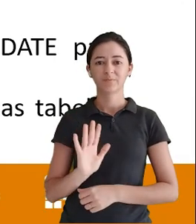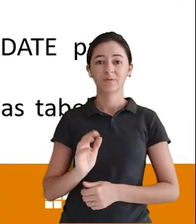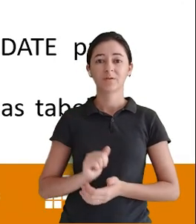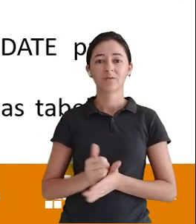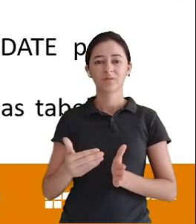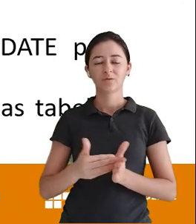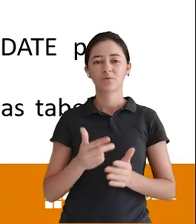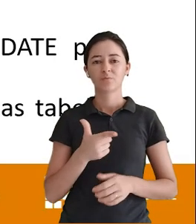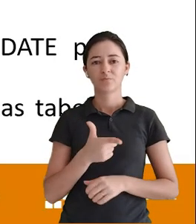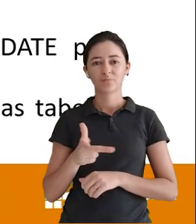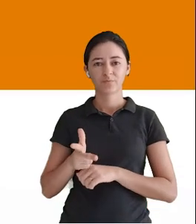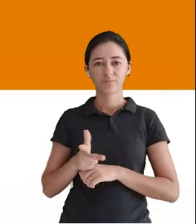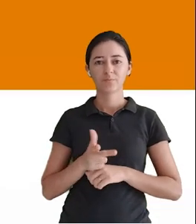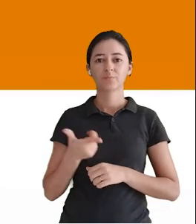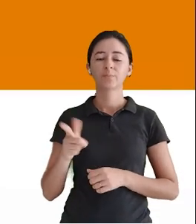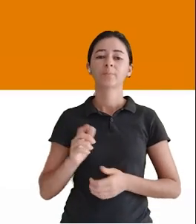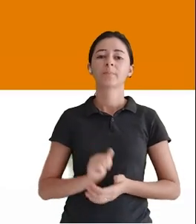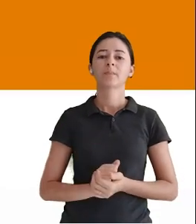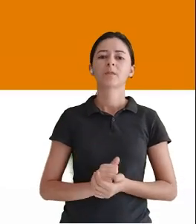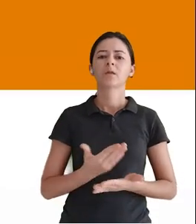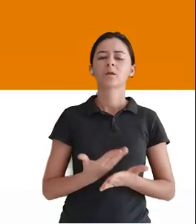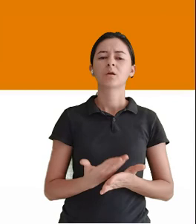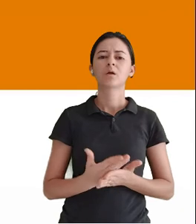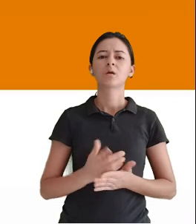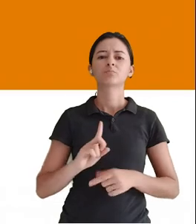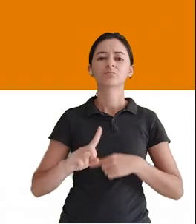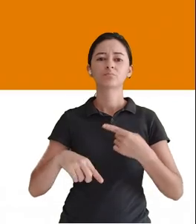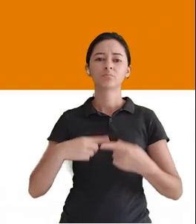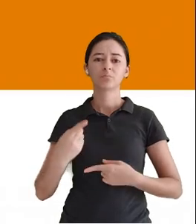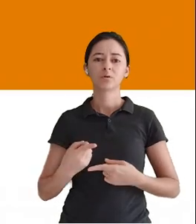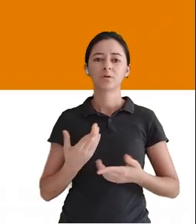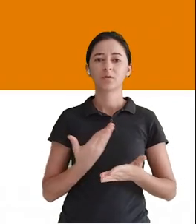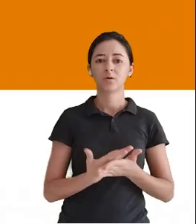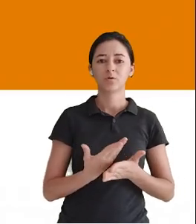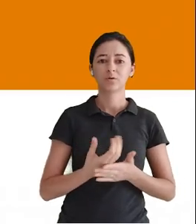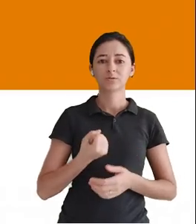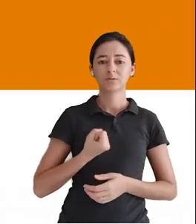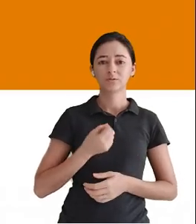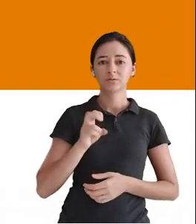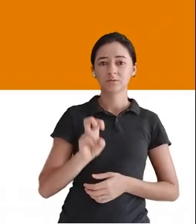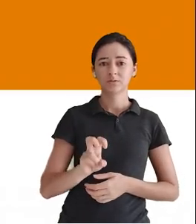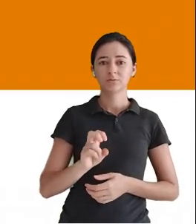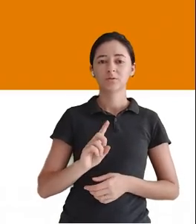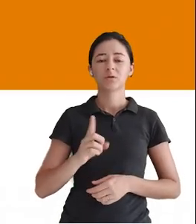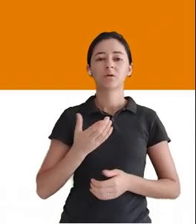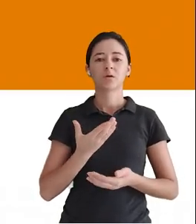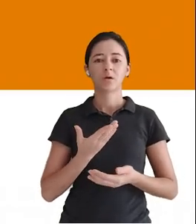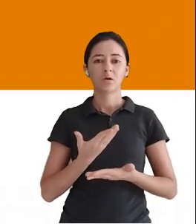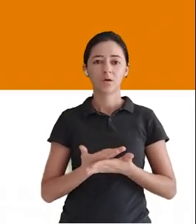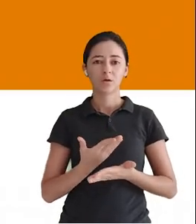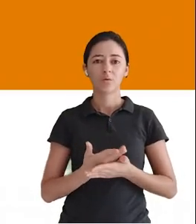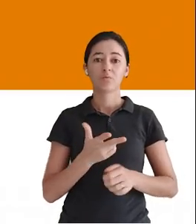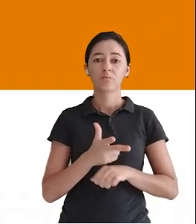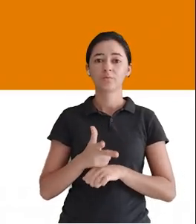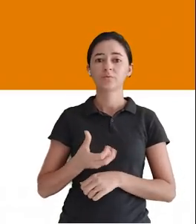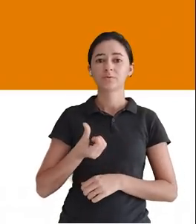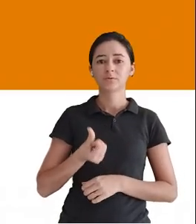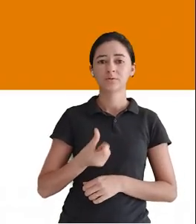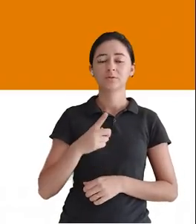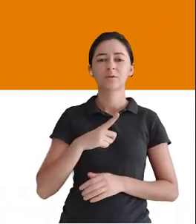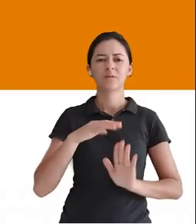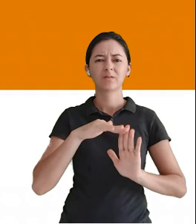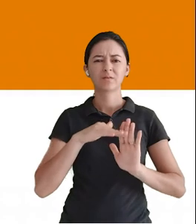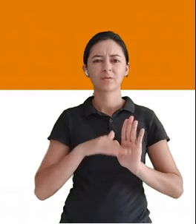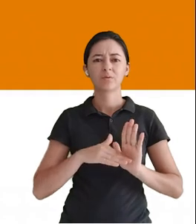videoaula E até a próxima Tá bom? Na próxima aula Essa foi a aula Assim que aula 6 Terá uma boa lista De